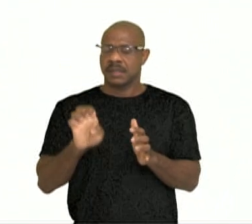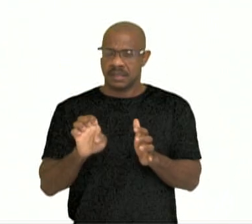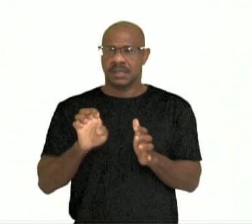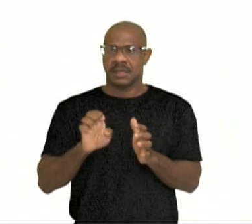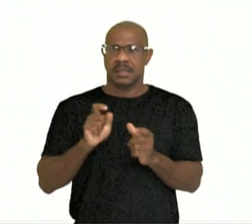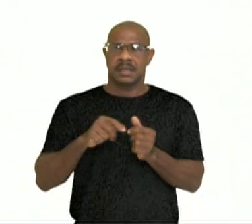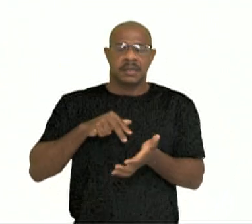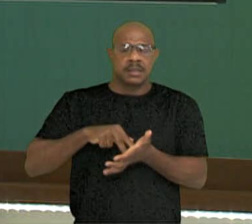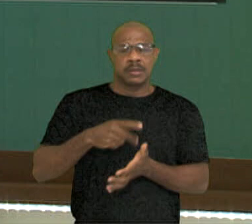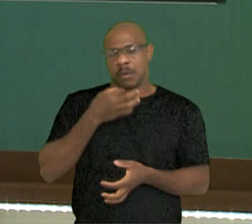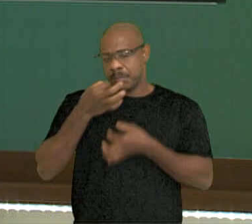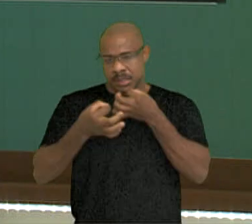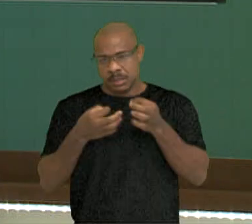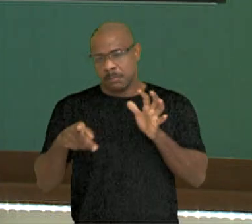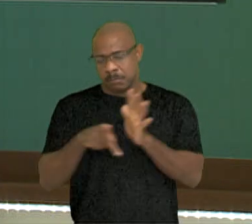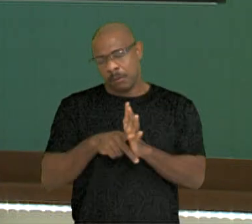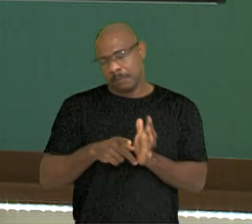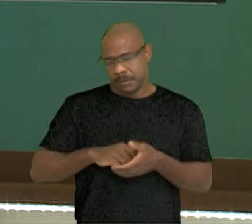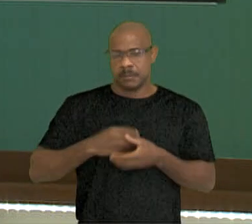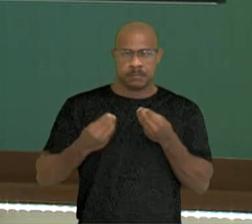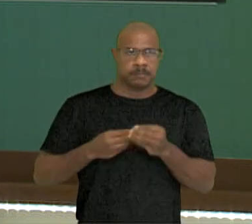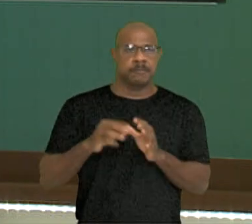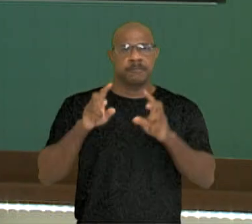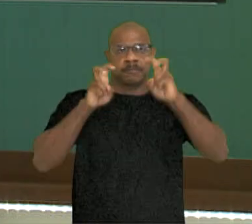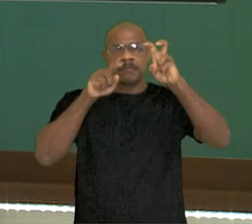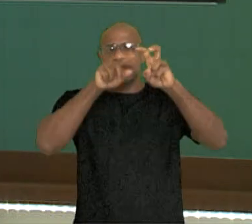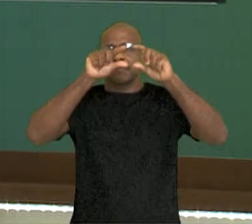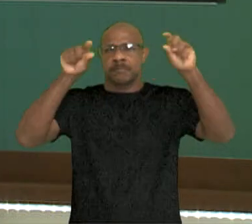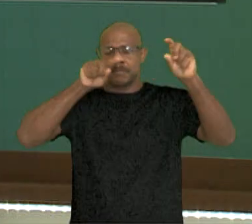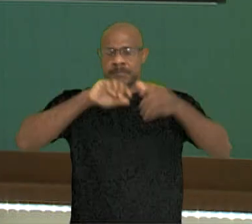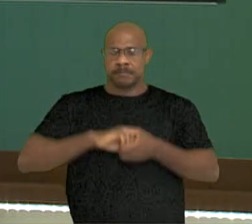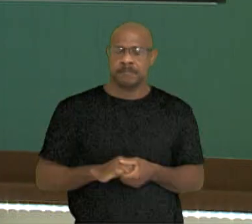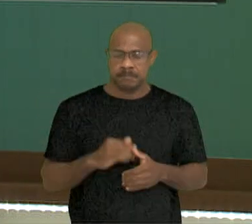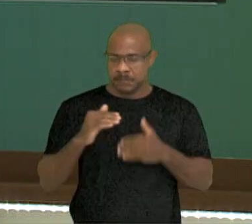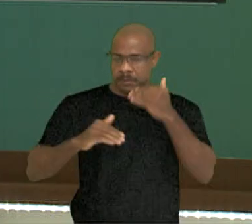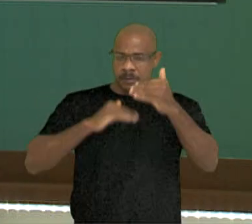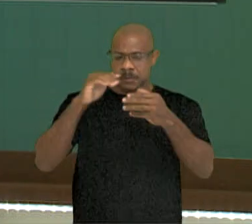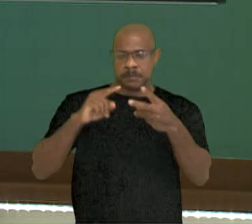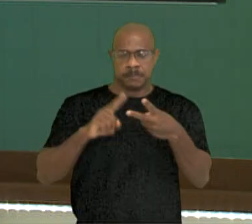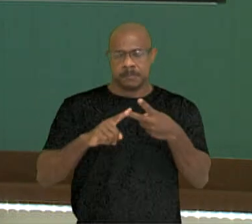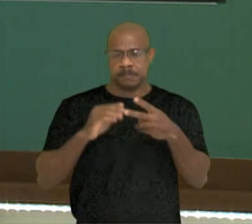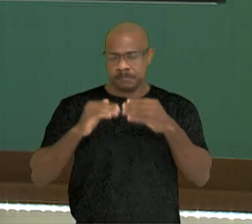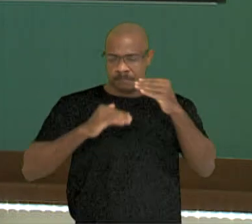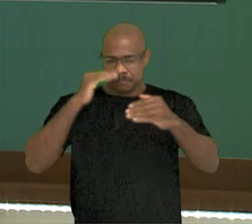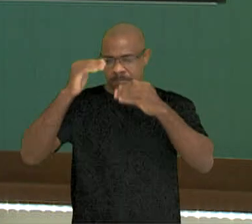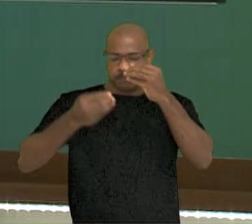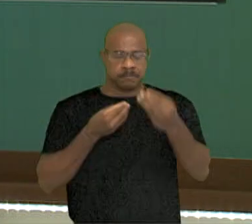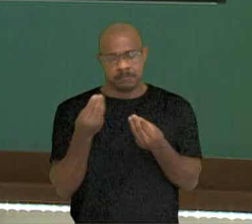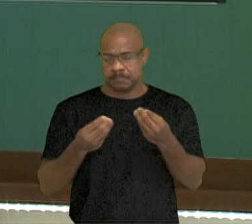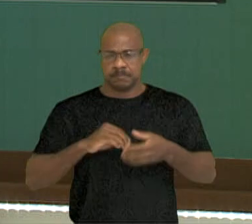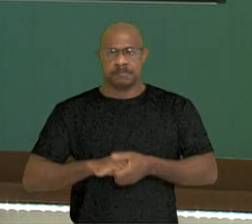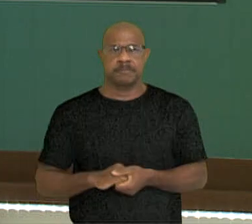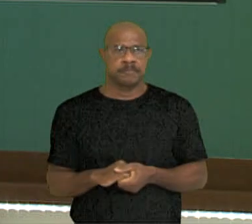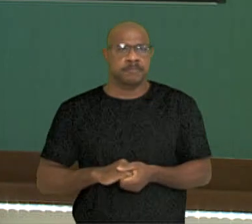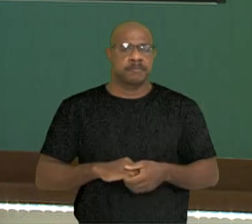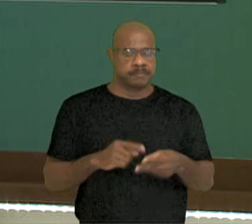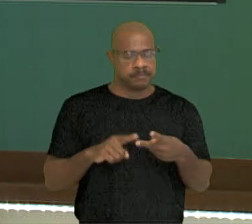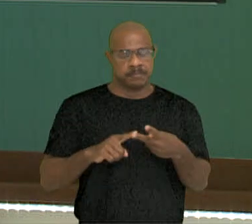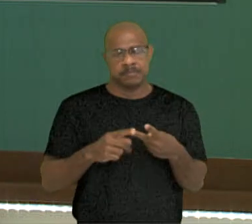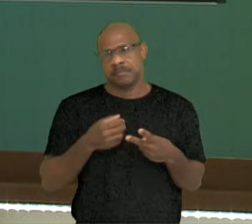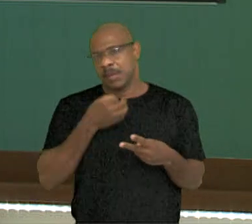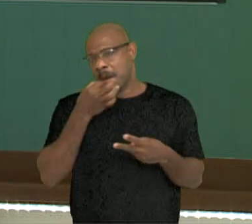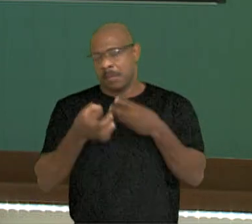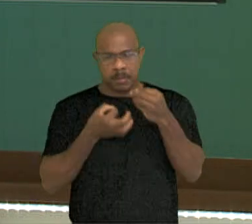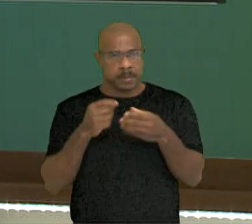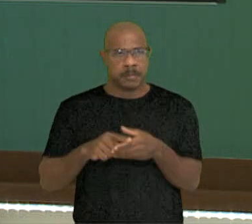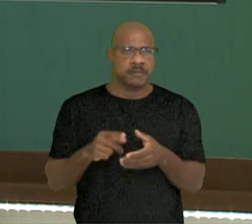a sua posição, a sua opinião referente ao tema. Desenvolvimento, argumentação e contra-argumentação. Ele vai